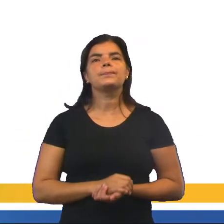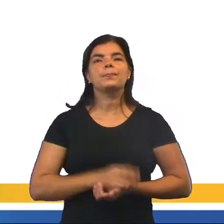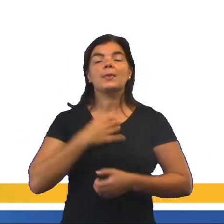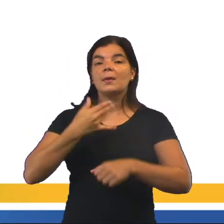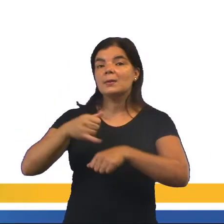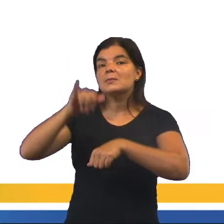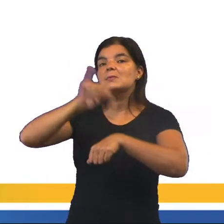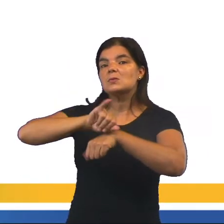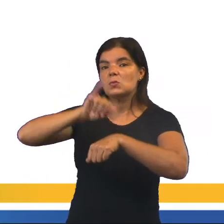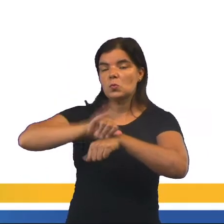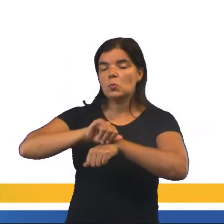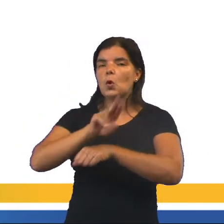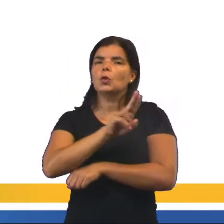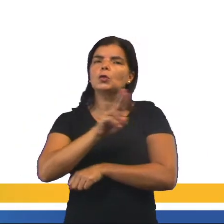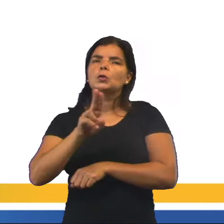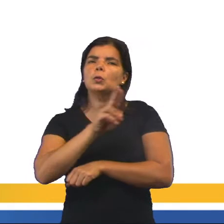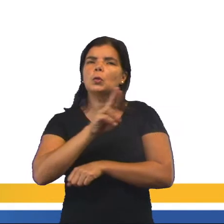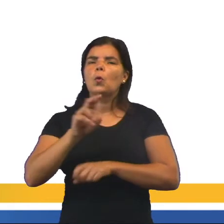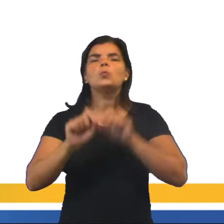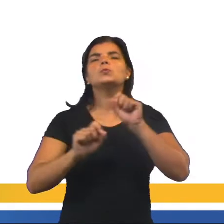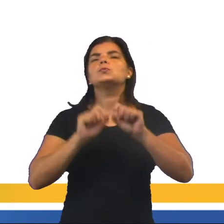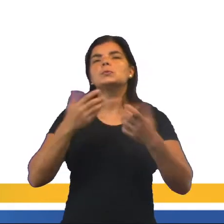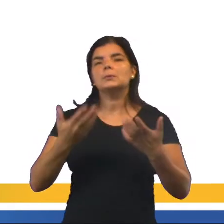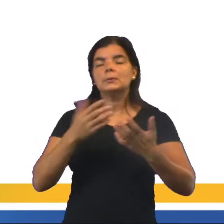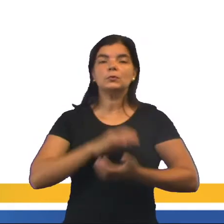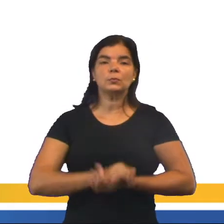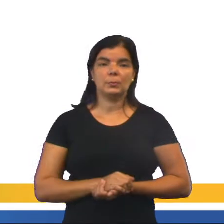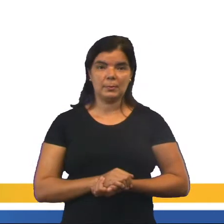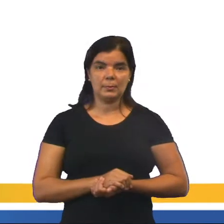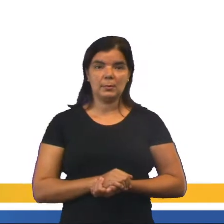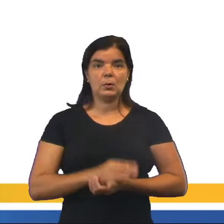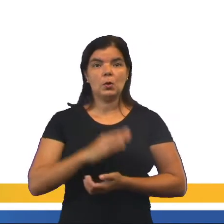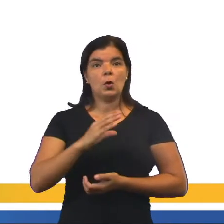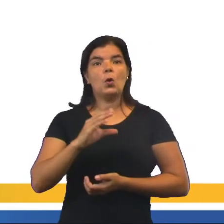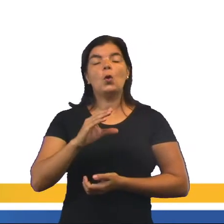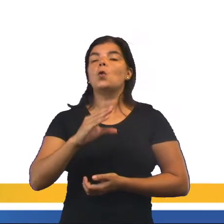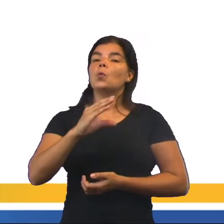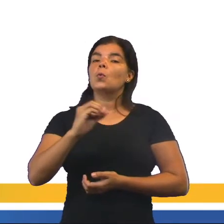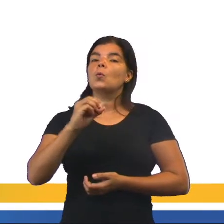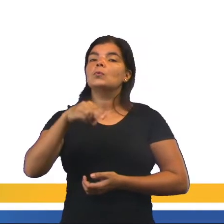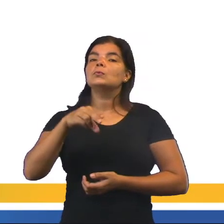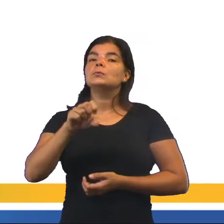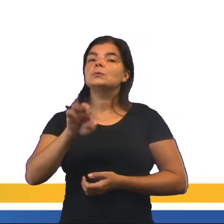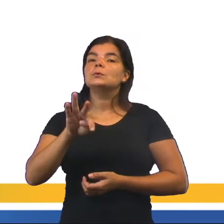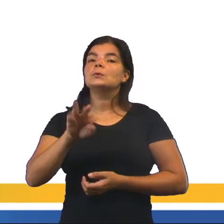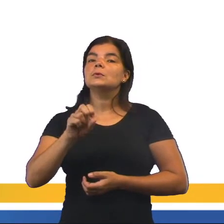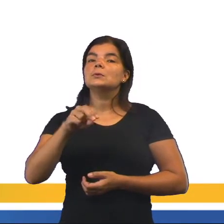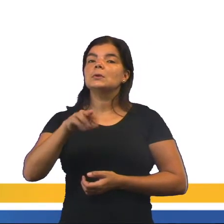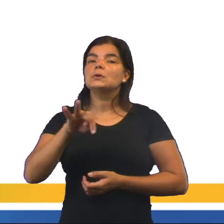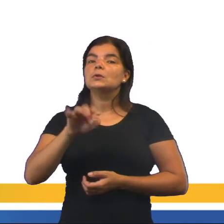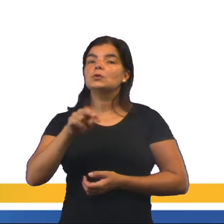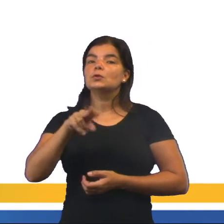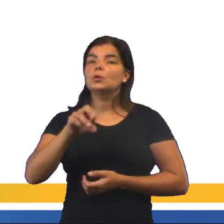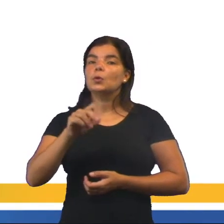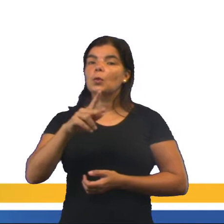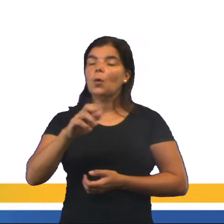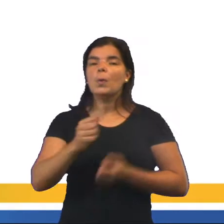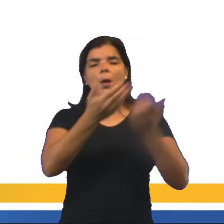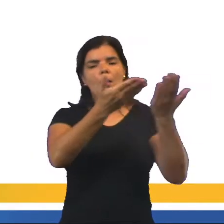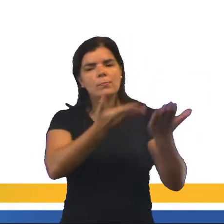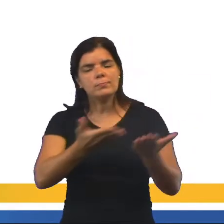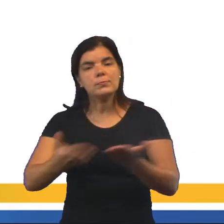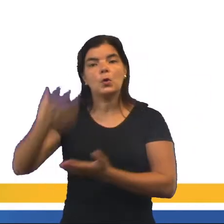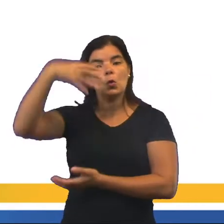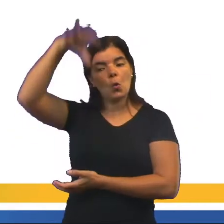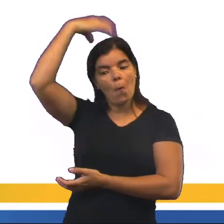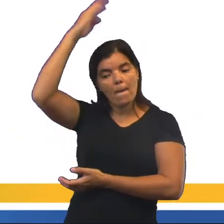capital, ela se deu um nome, se ficou chamada como Constantinoplo. Por quê? Era em homenagem ao, então,